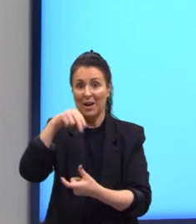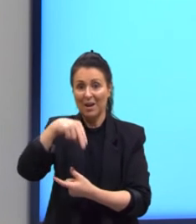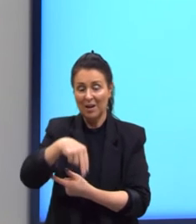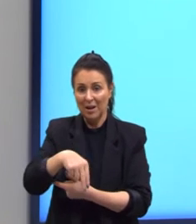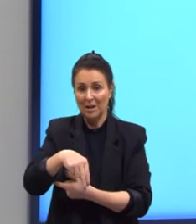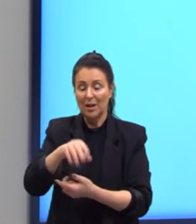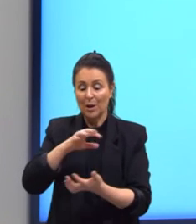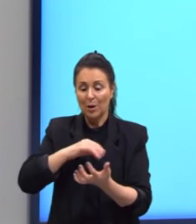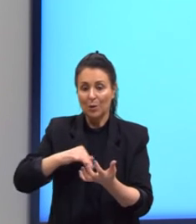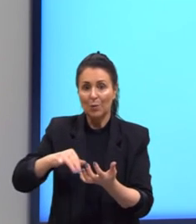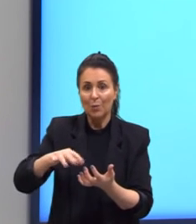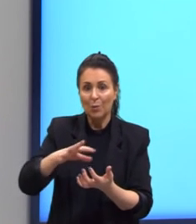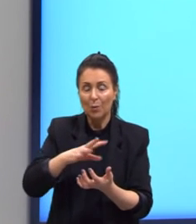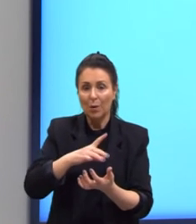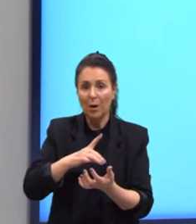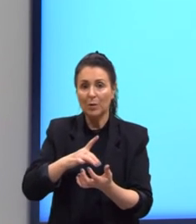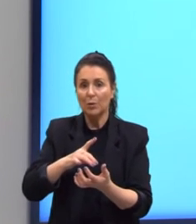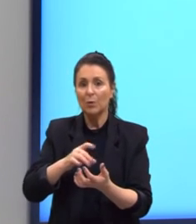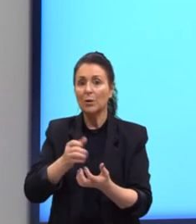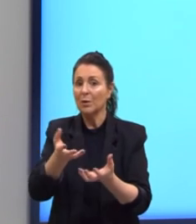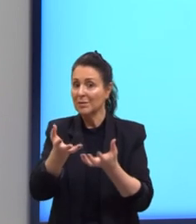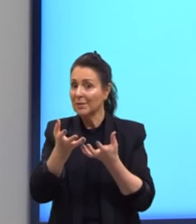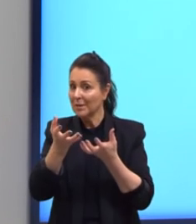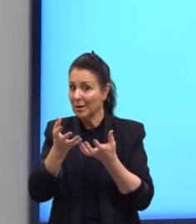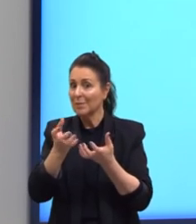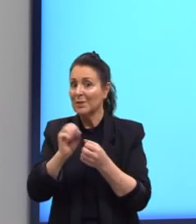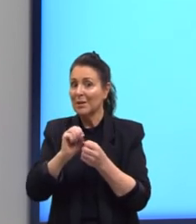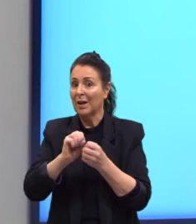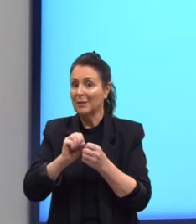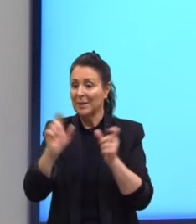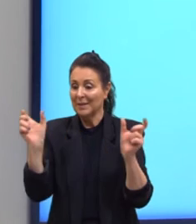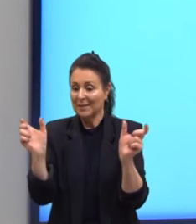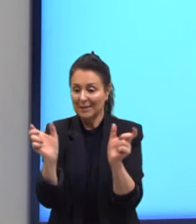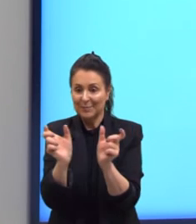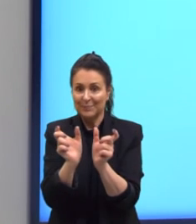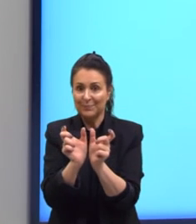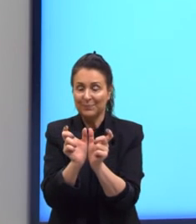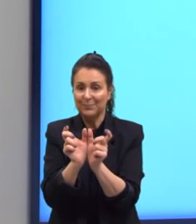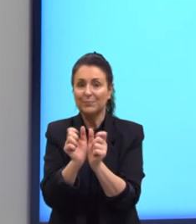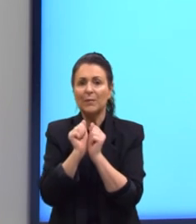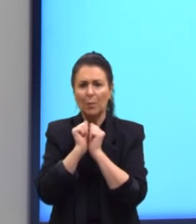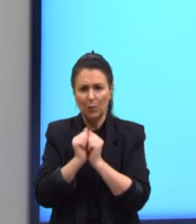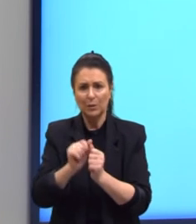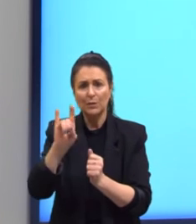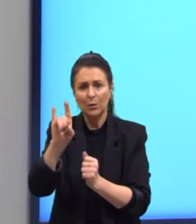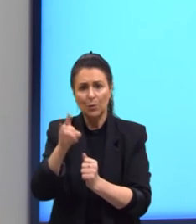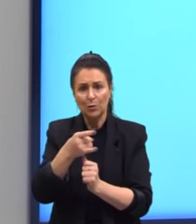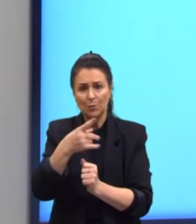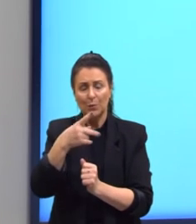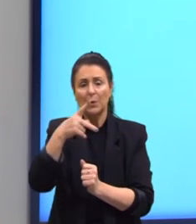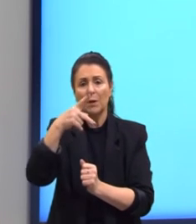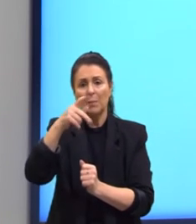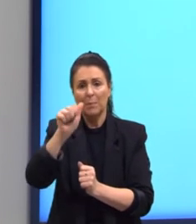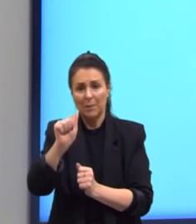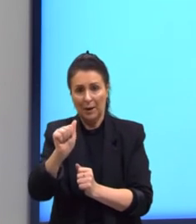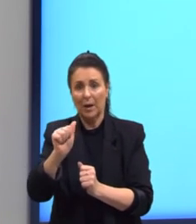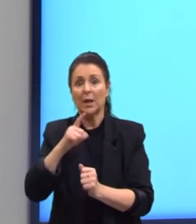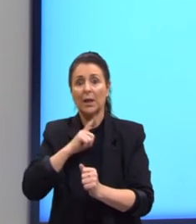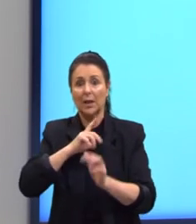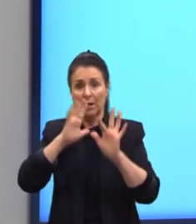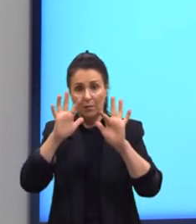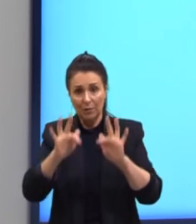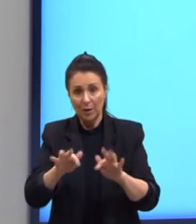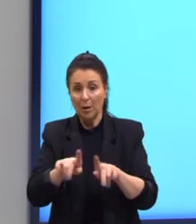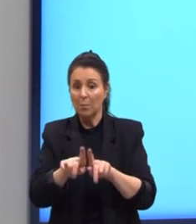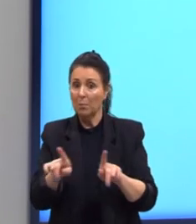cálculo o termo que nós queremos calcular então pode ser o último termo se for uma PA finita mas